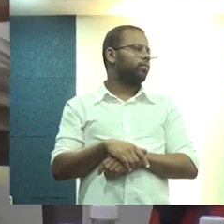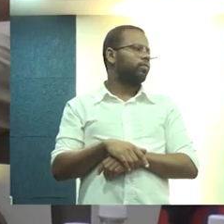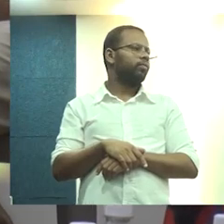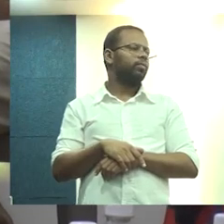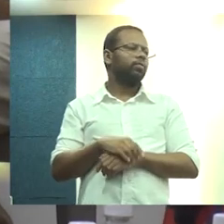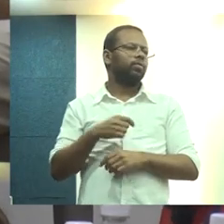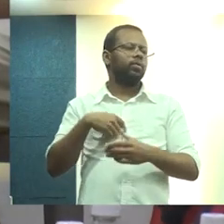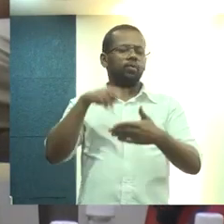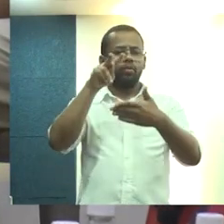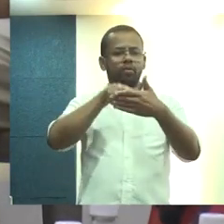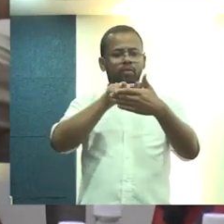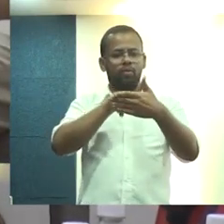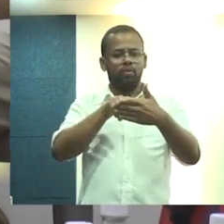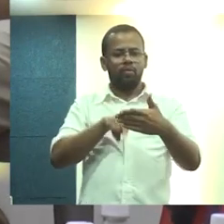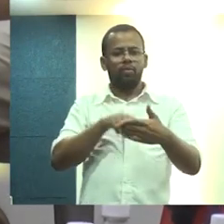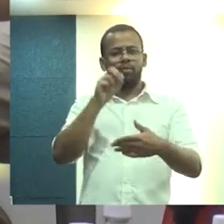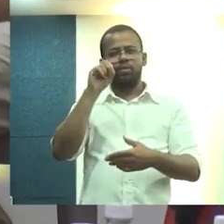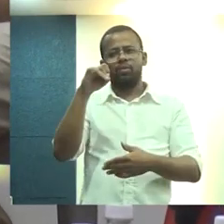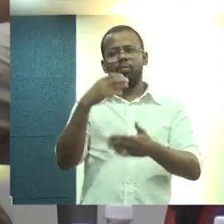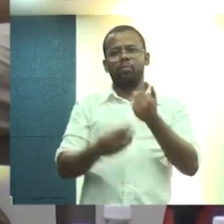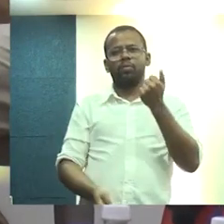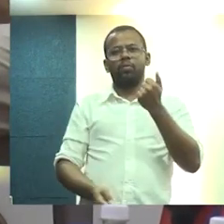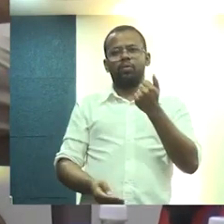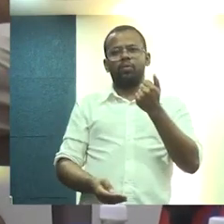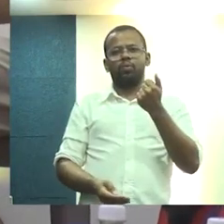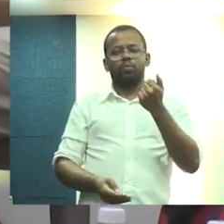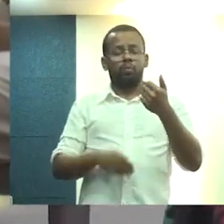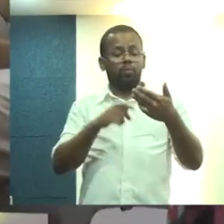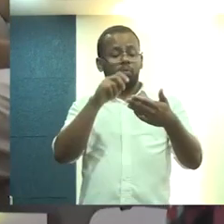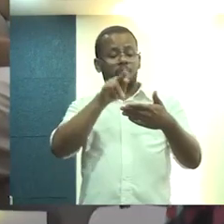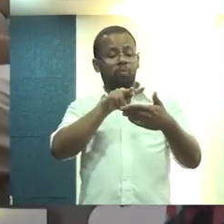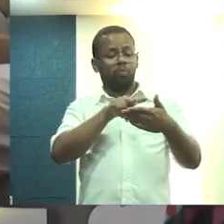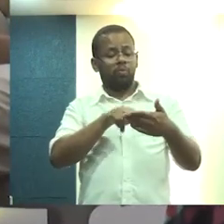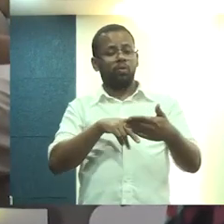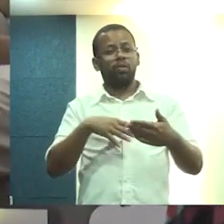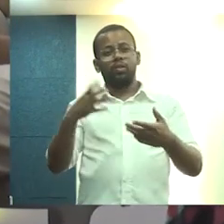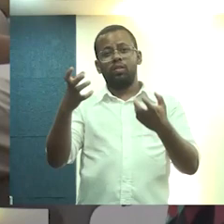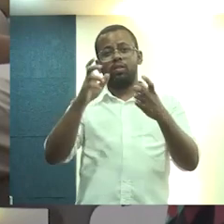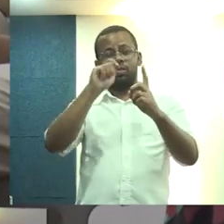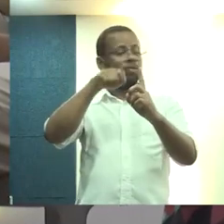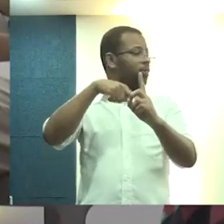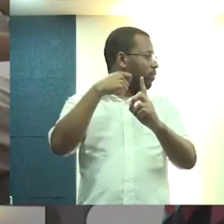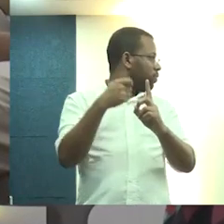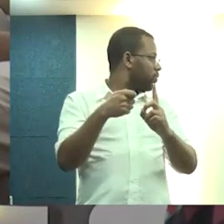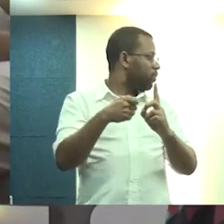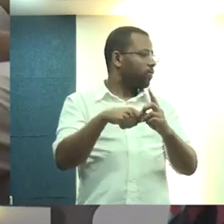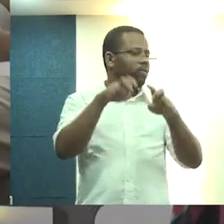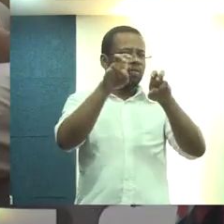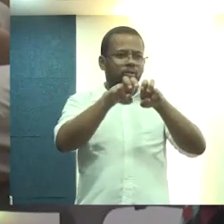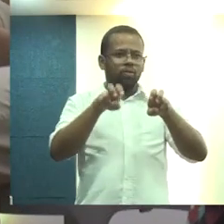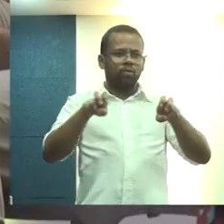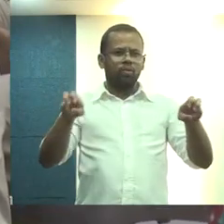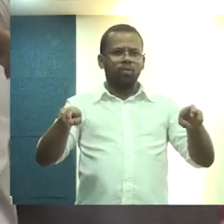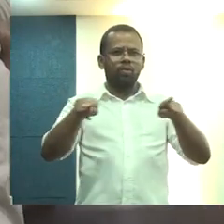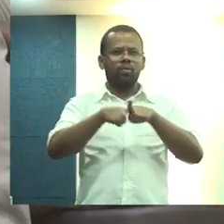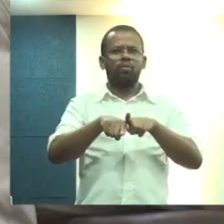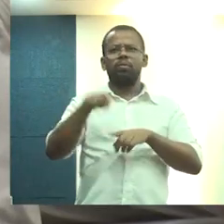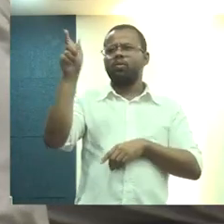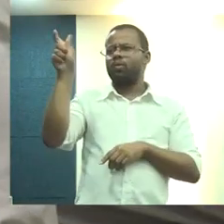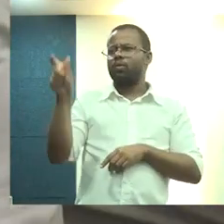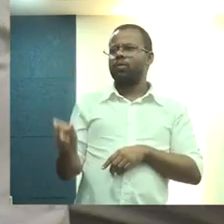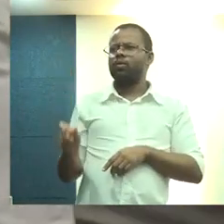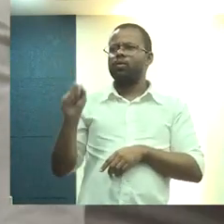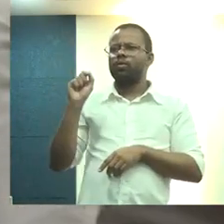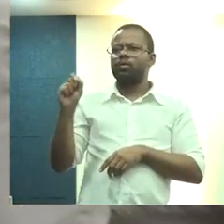Eu leio porque, então, eu me perco. Eu queria saudar todos os colegas de mesa e na pessoa